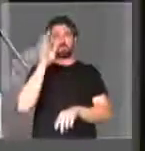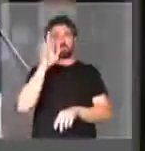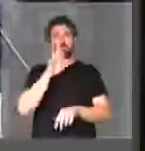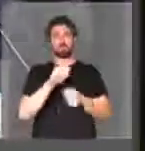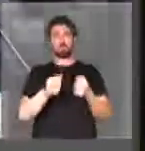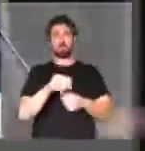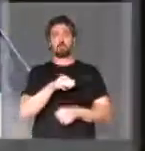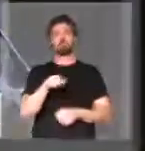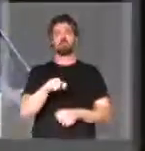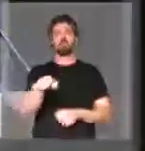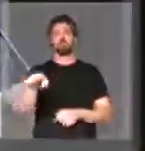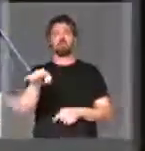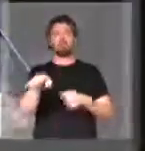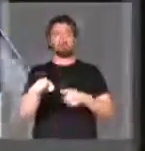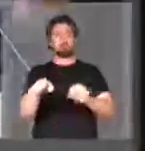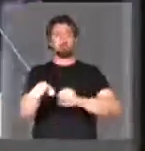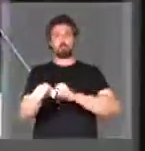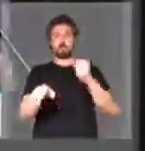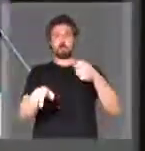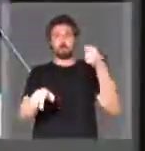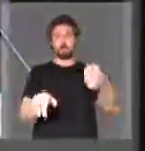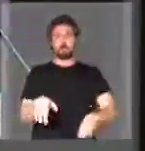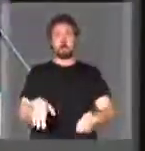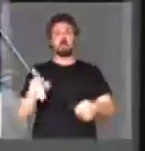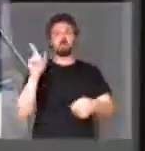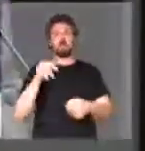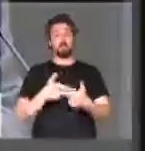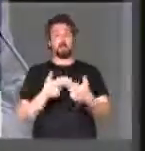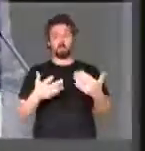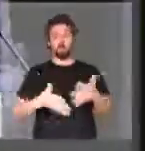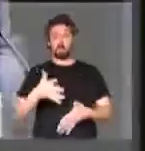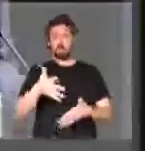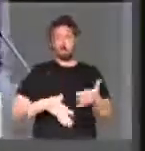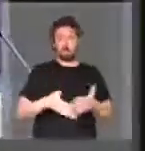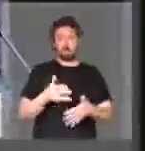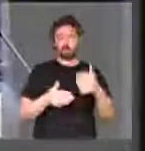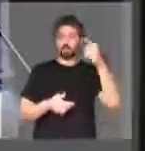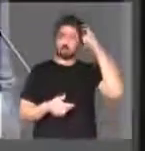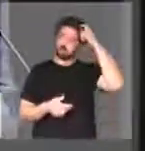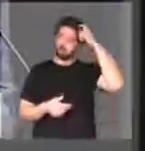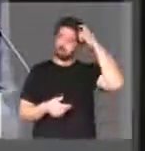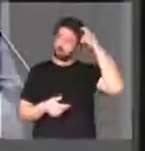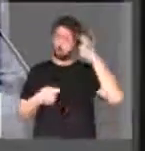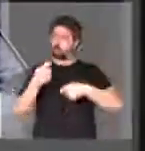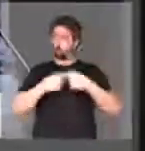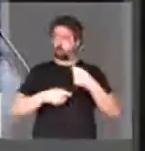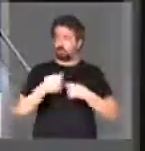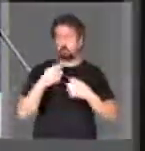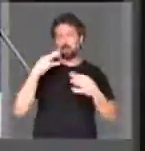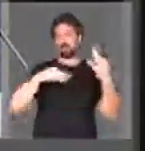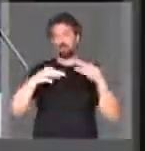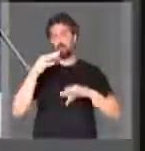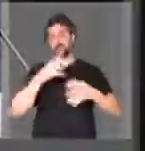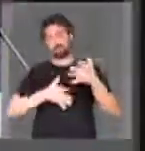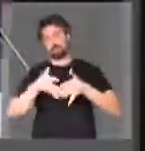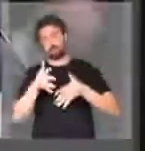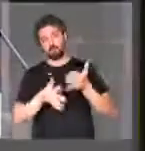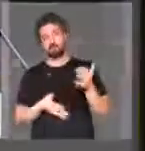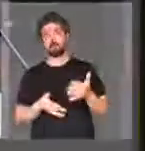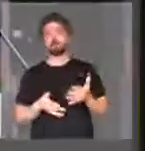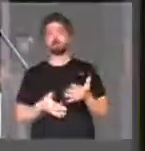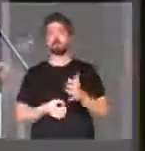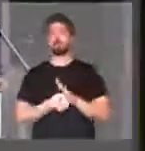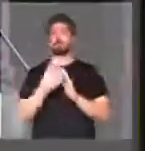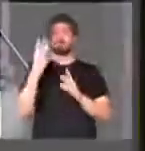carro, é um preço exorbitante. Então, são questões que atrapalham o comércio, que atrapalham o turismo, que atrapalham